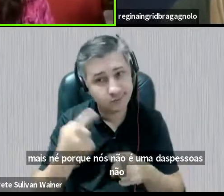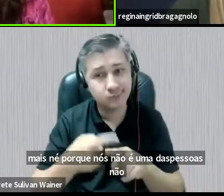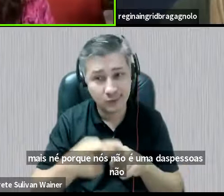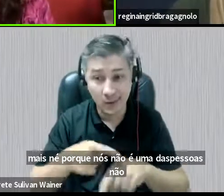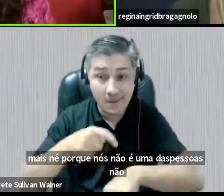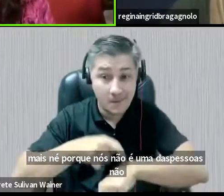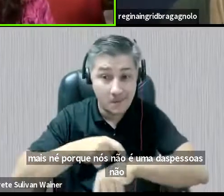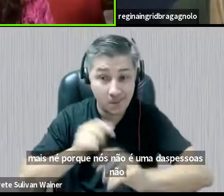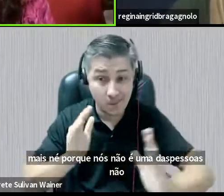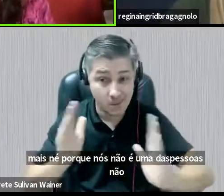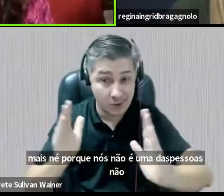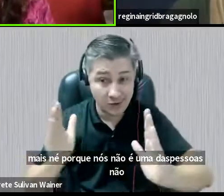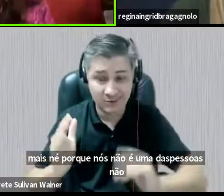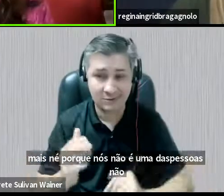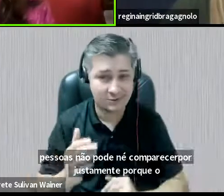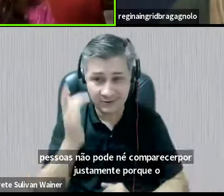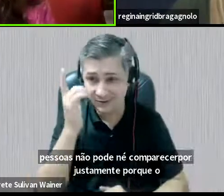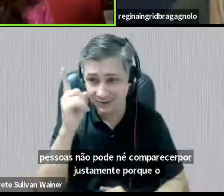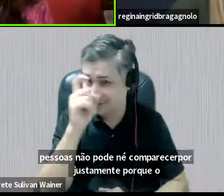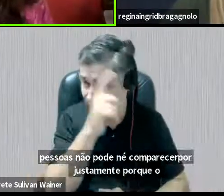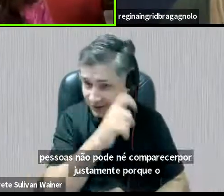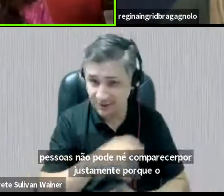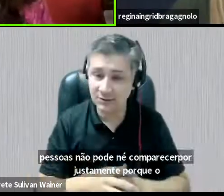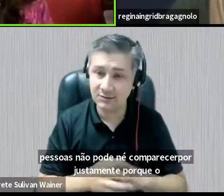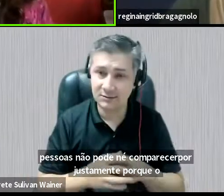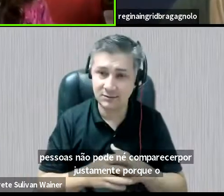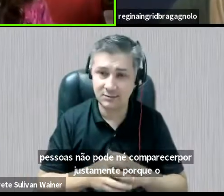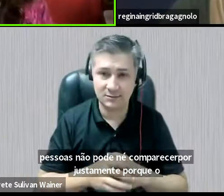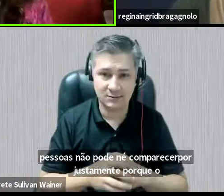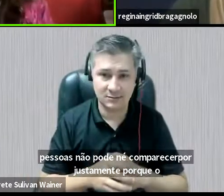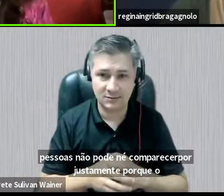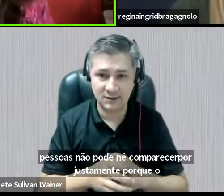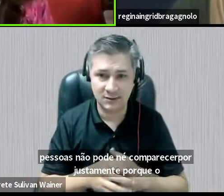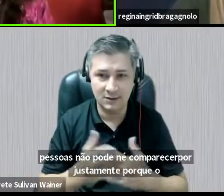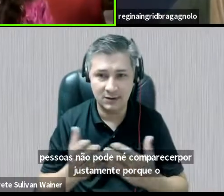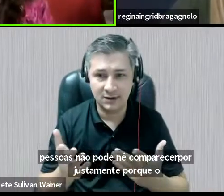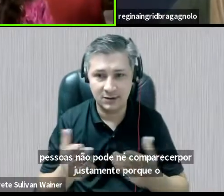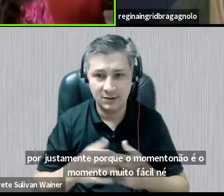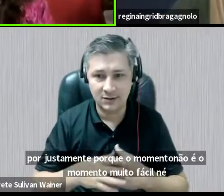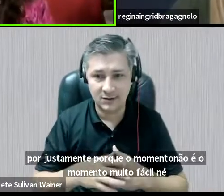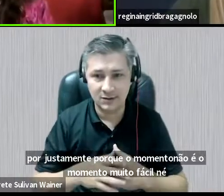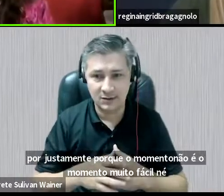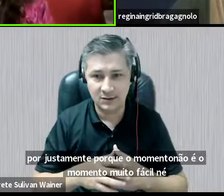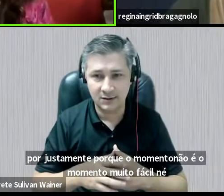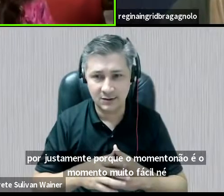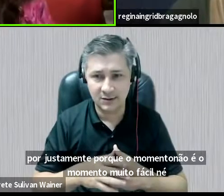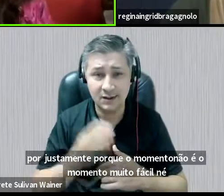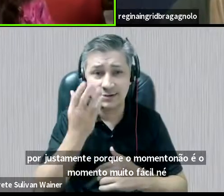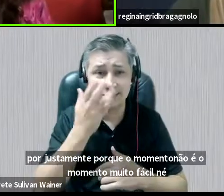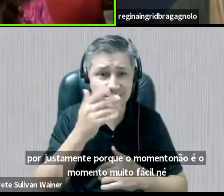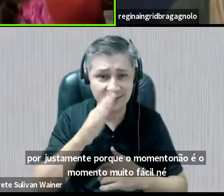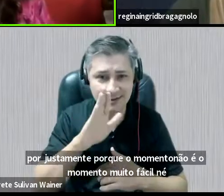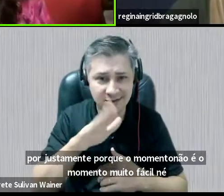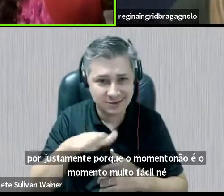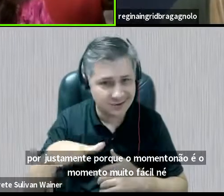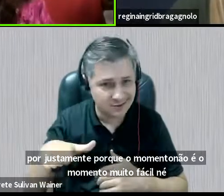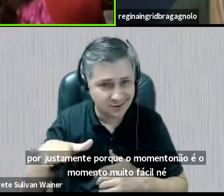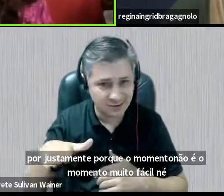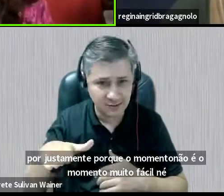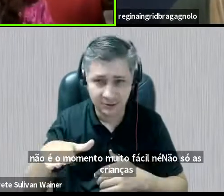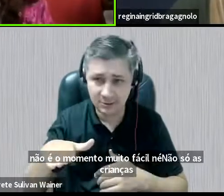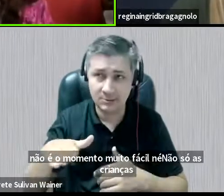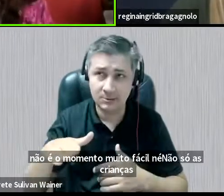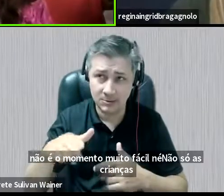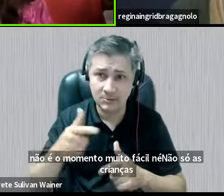momento não é um momento muito fácil, né, não só as crianças, né, têm tido